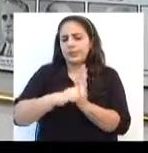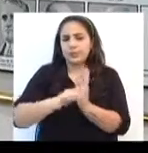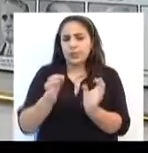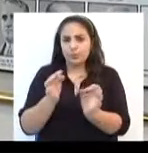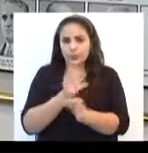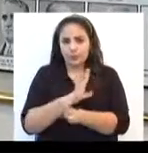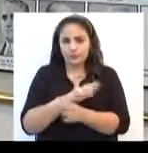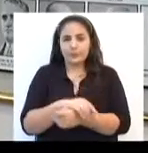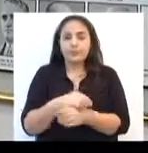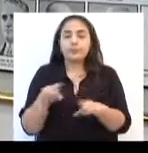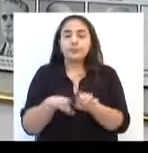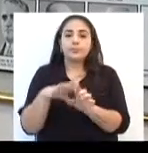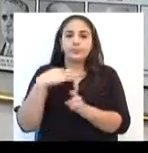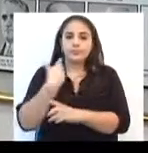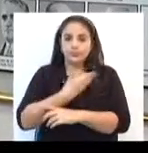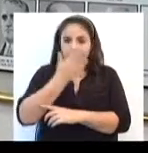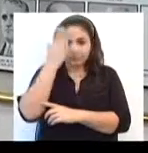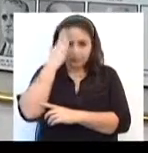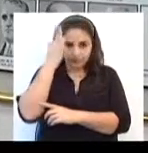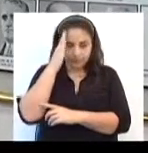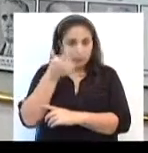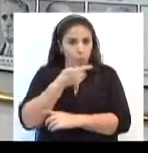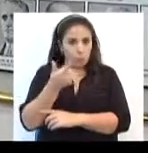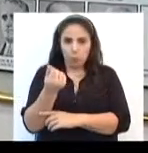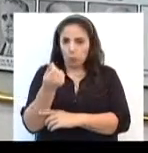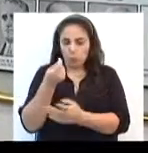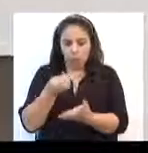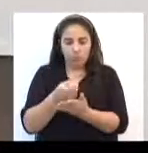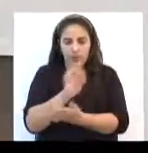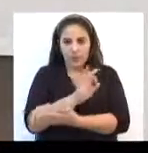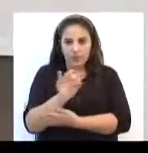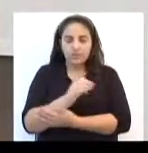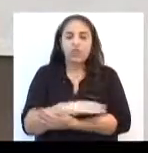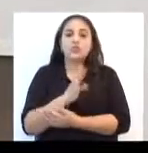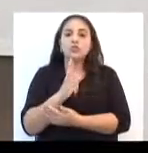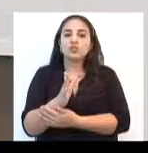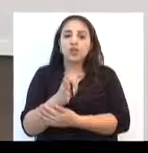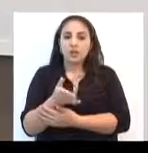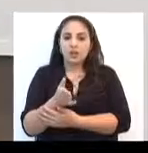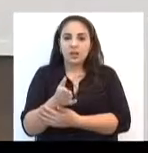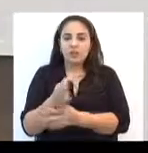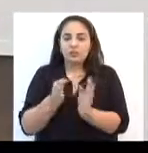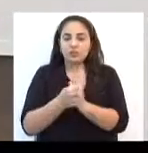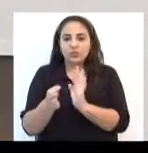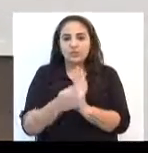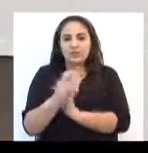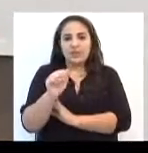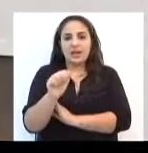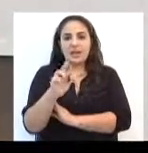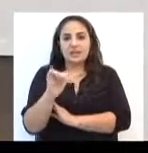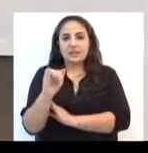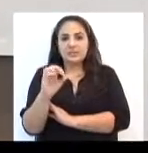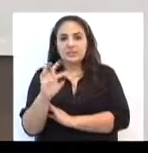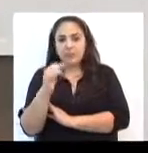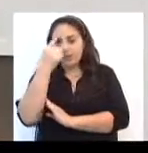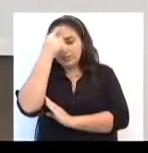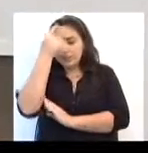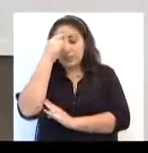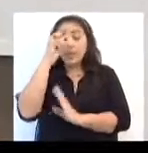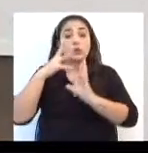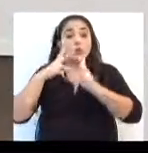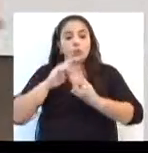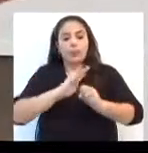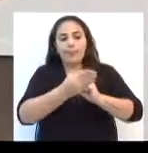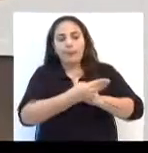pronta, porque todos nós sabemos que não tem custo algum. Já no texto do vereador Aristeu Dallalana, a intenção é que